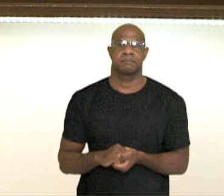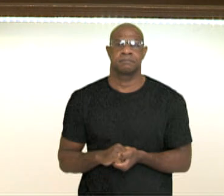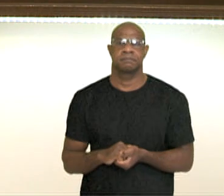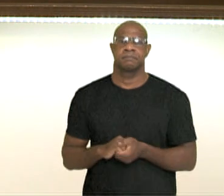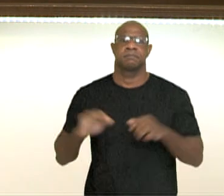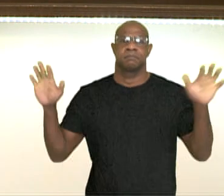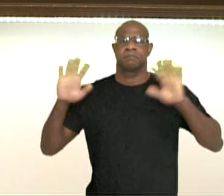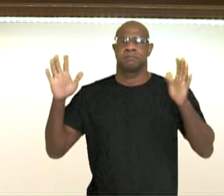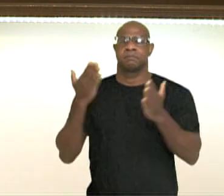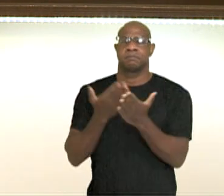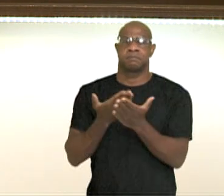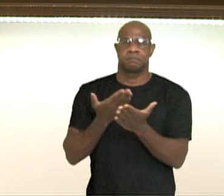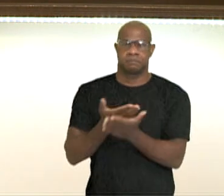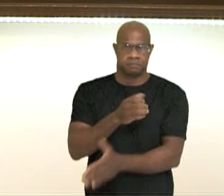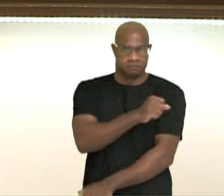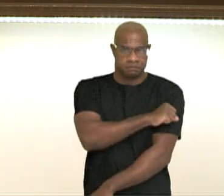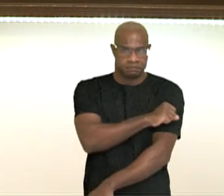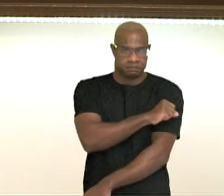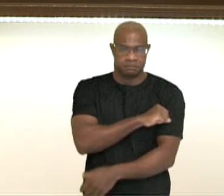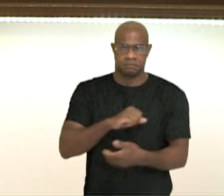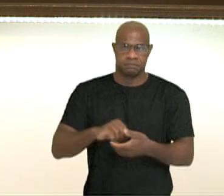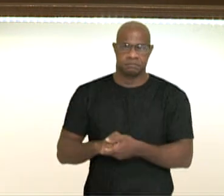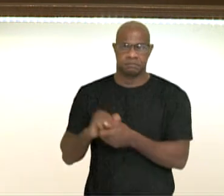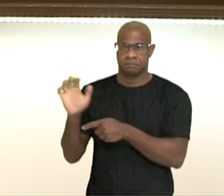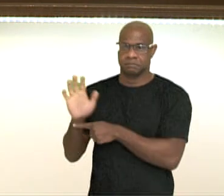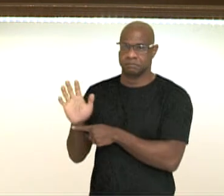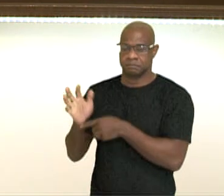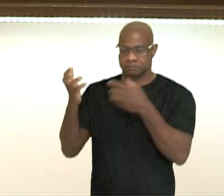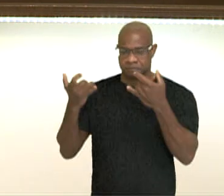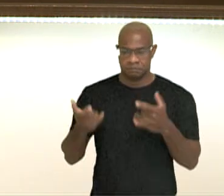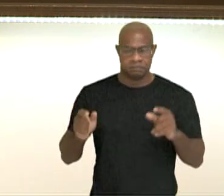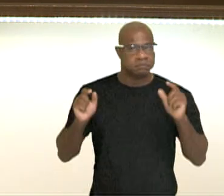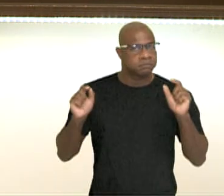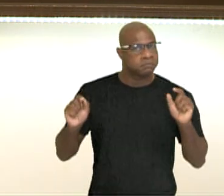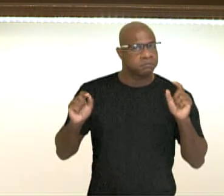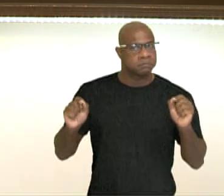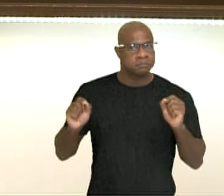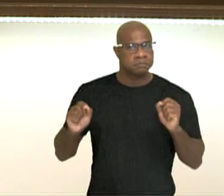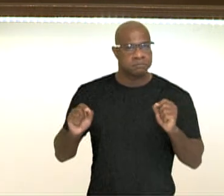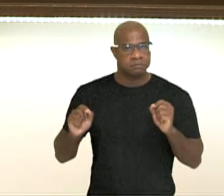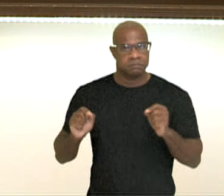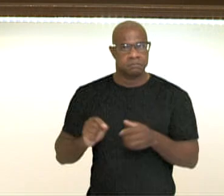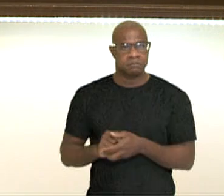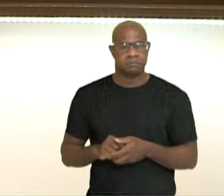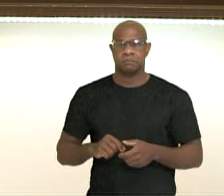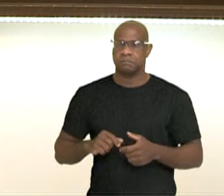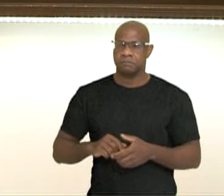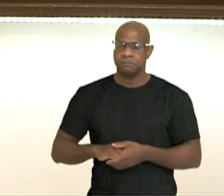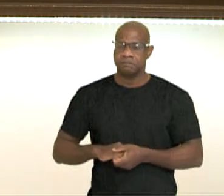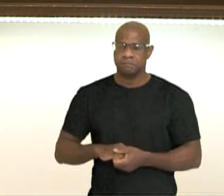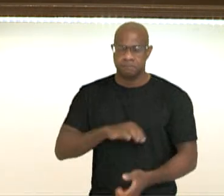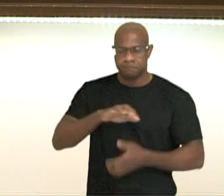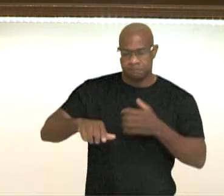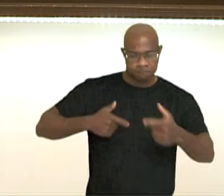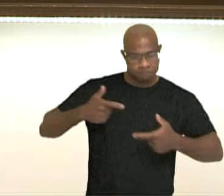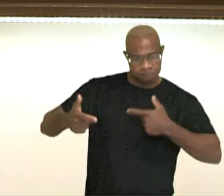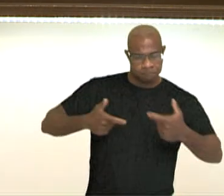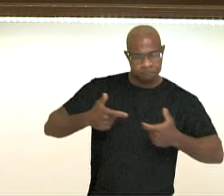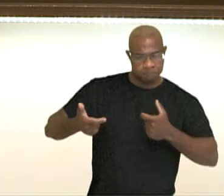Olá, estudantes do oitavo ano! Neste vídeo nós vamos falar sobre a Revolução Haitiana. Então, vamos lá?